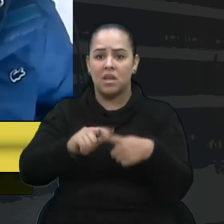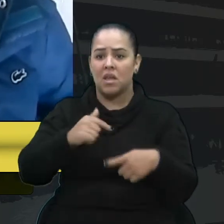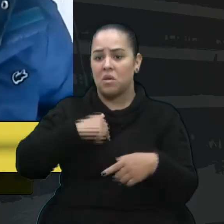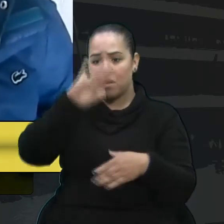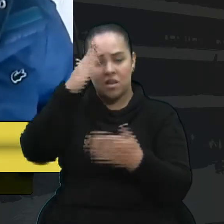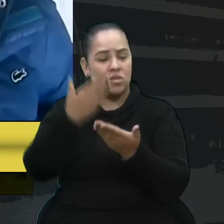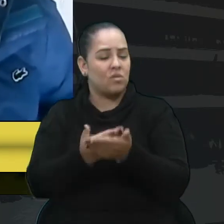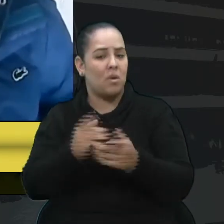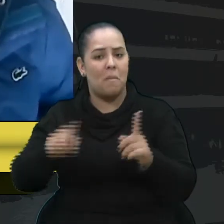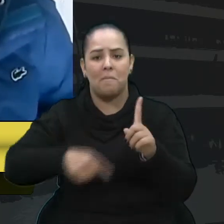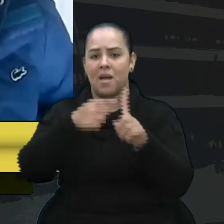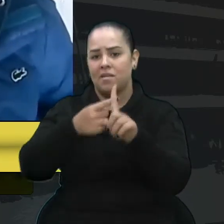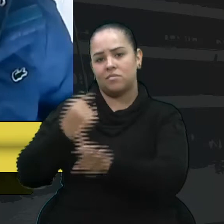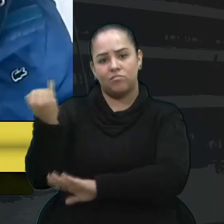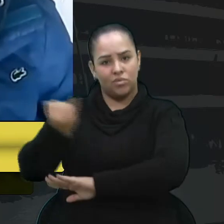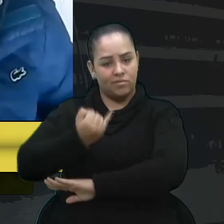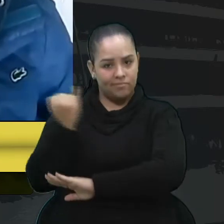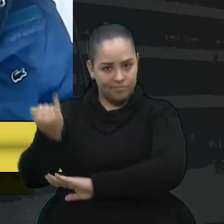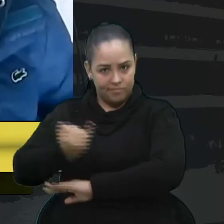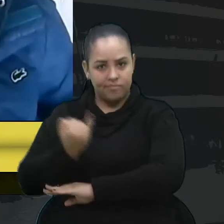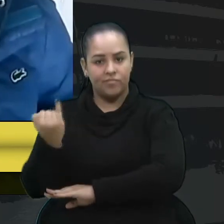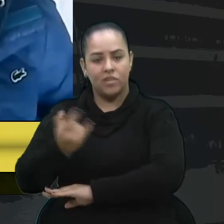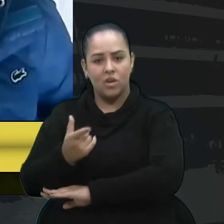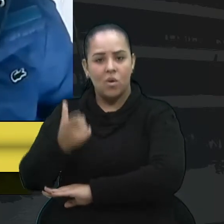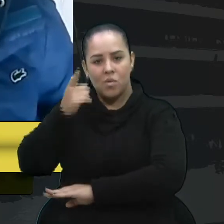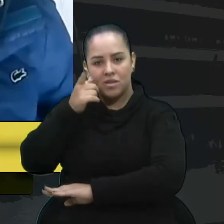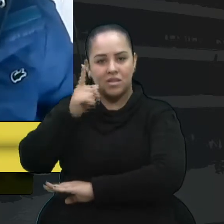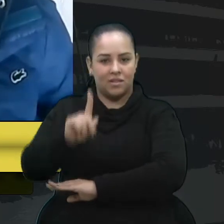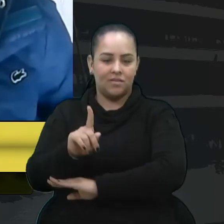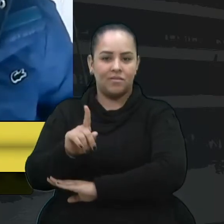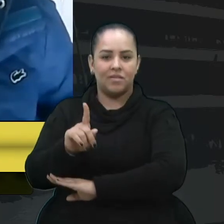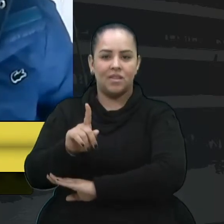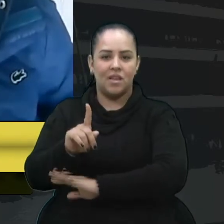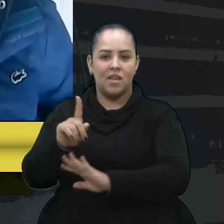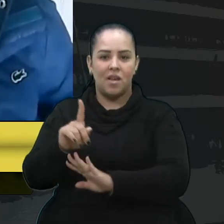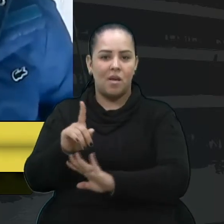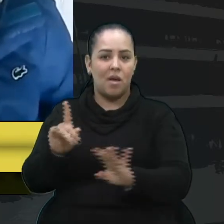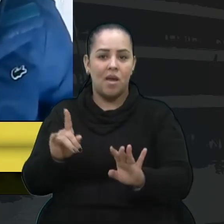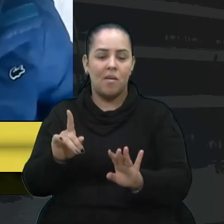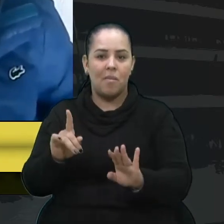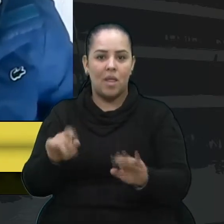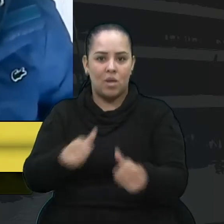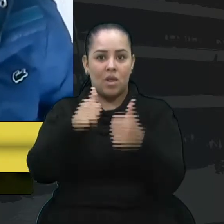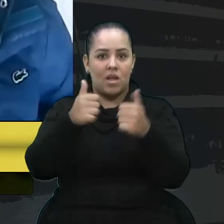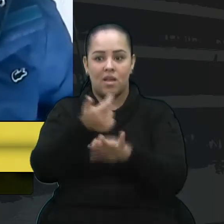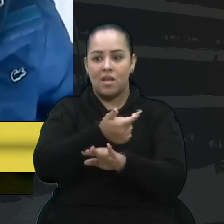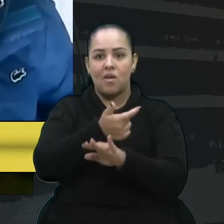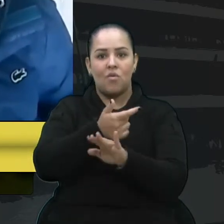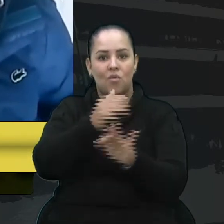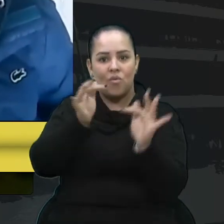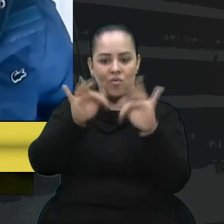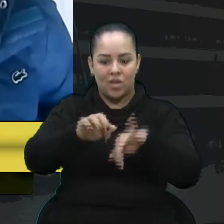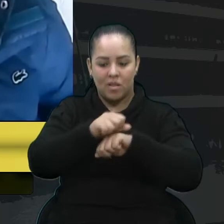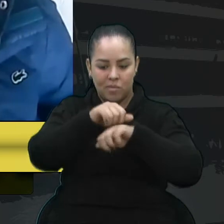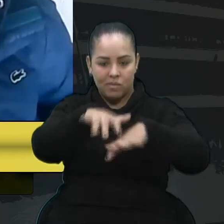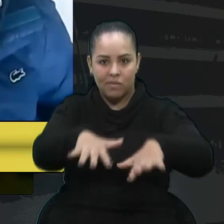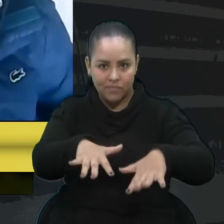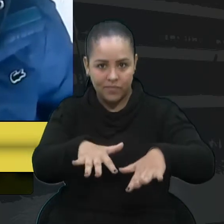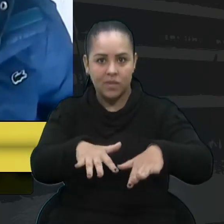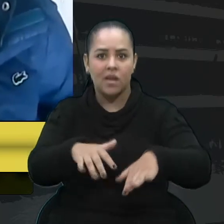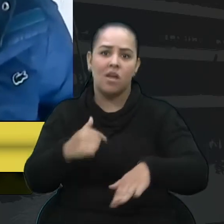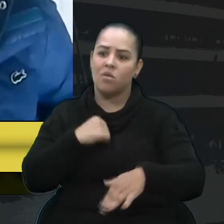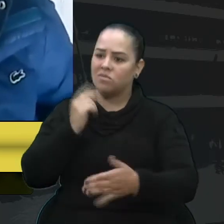importante para a gente resolver o problema da Covid-19. Defendi sempre a volta às aulas,